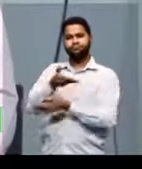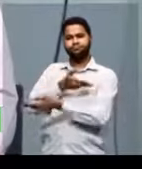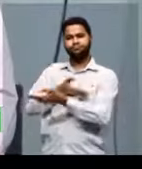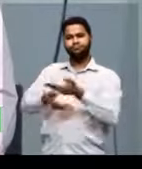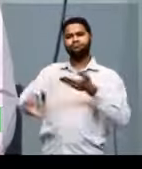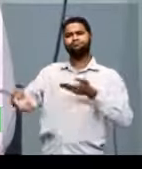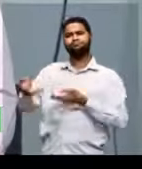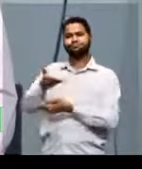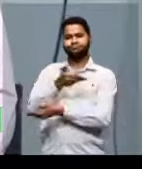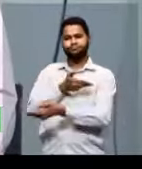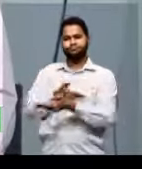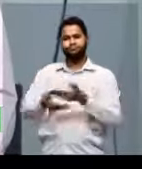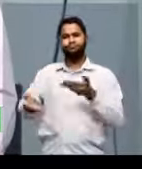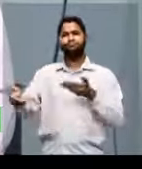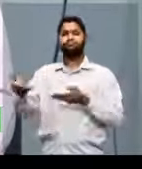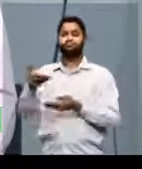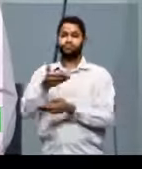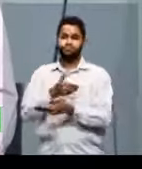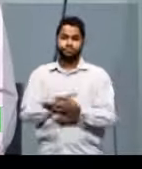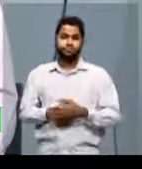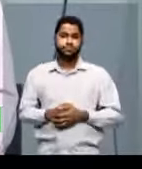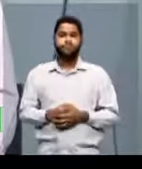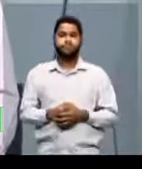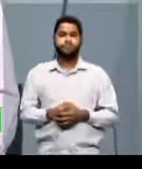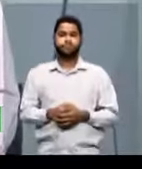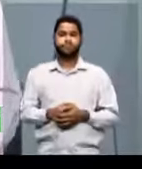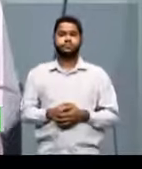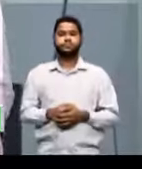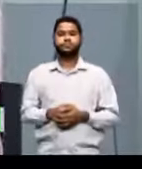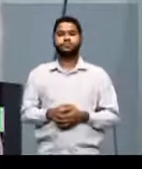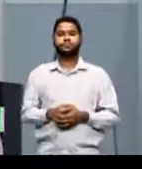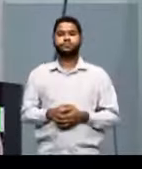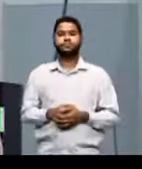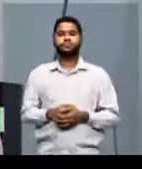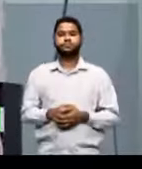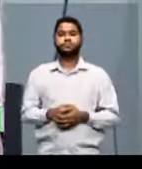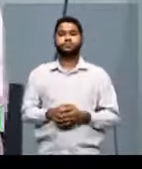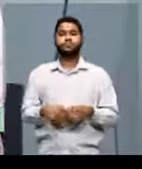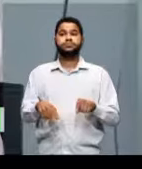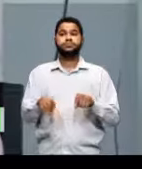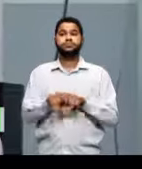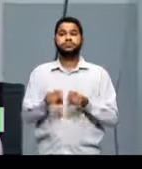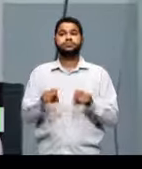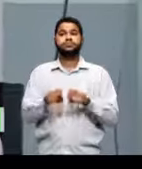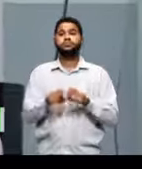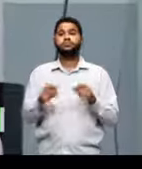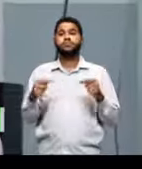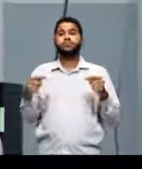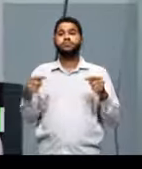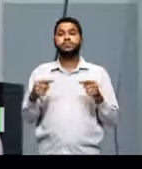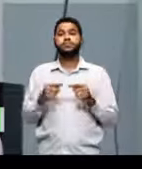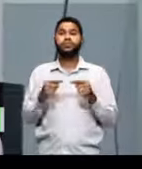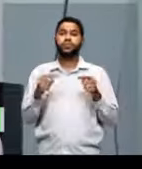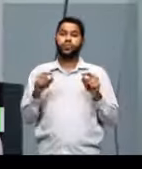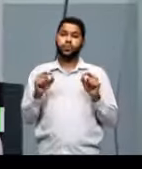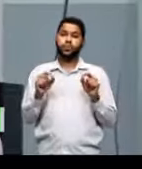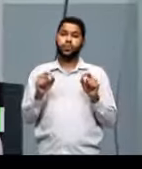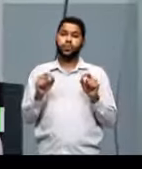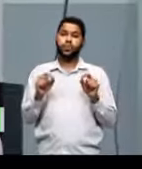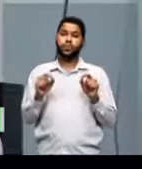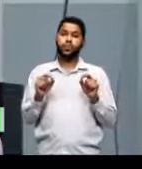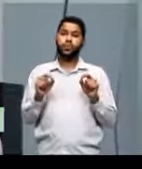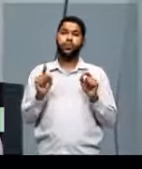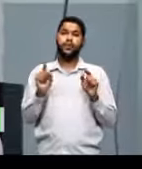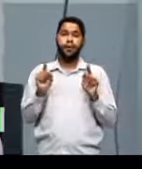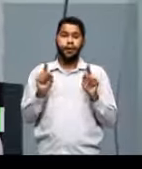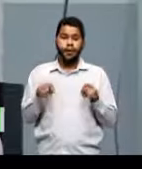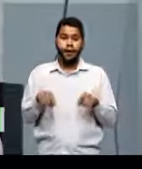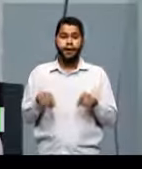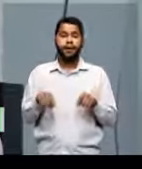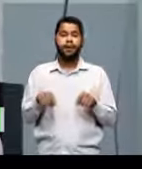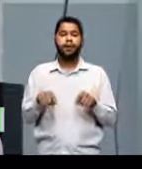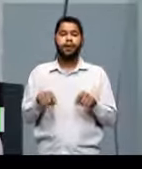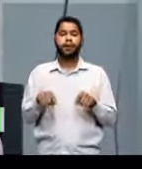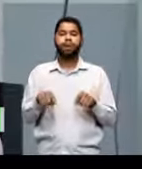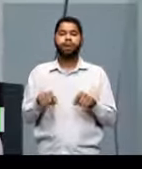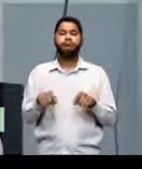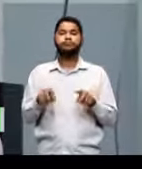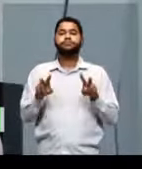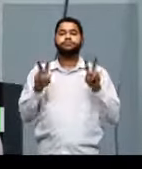nos seus diálogos. E um desses diálogos convergentes é justamente a